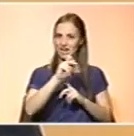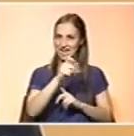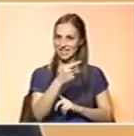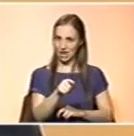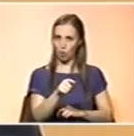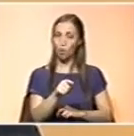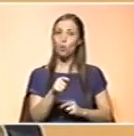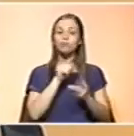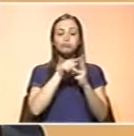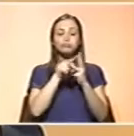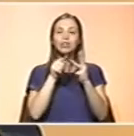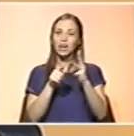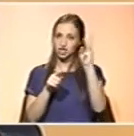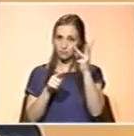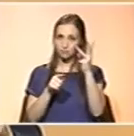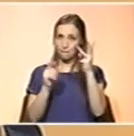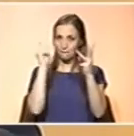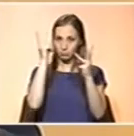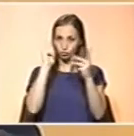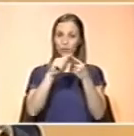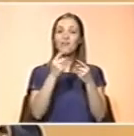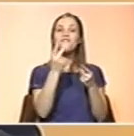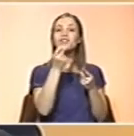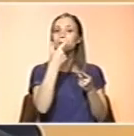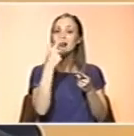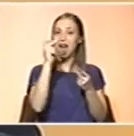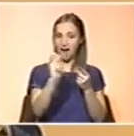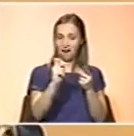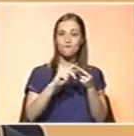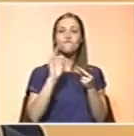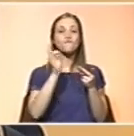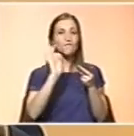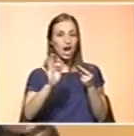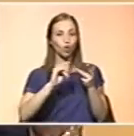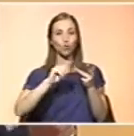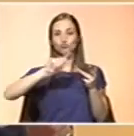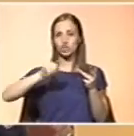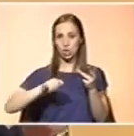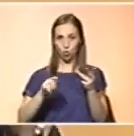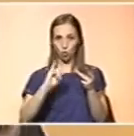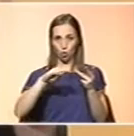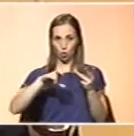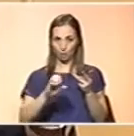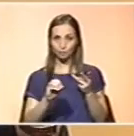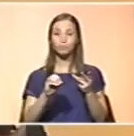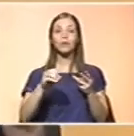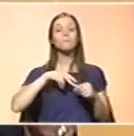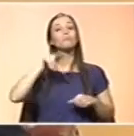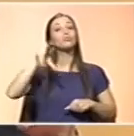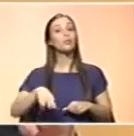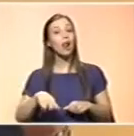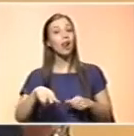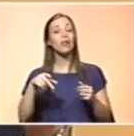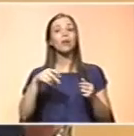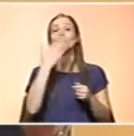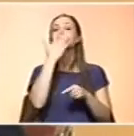nutrientes principais. A vitamina A, o ferro e o zinco. No caso de Portugal, as carências em vitamina A,